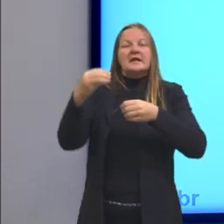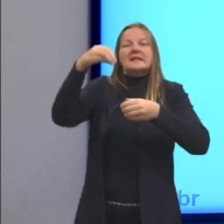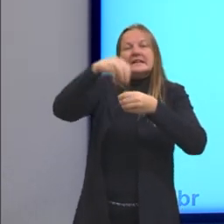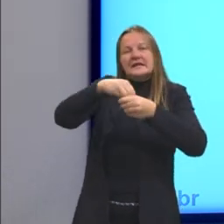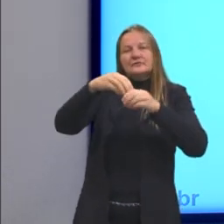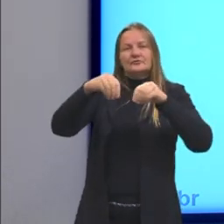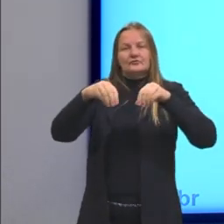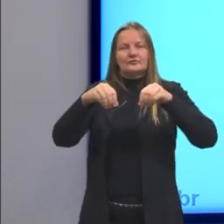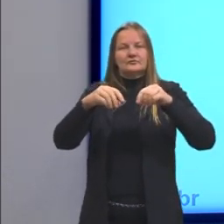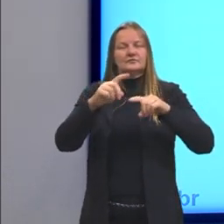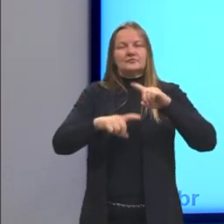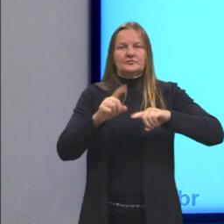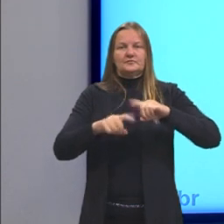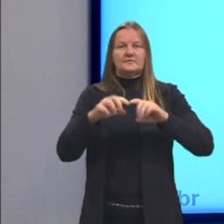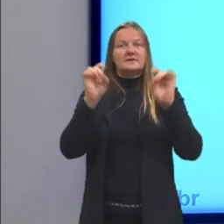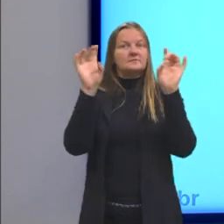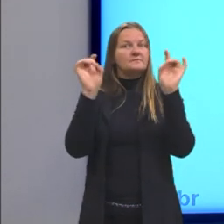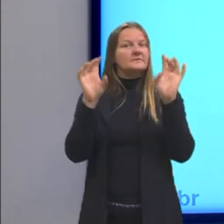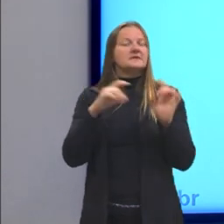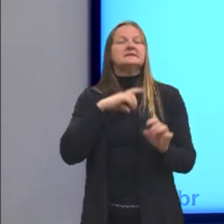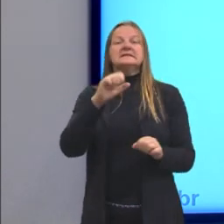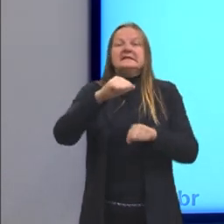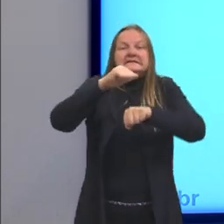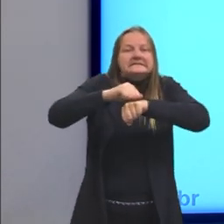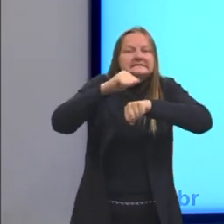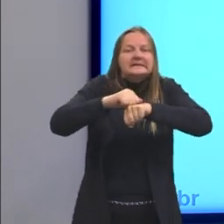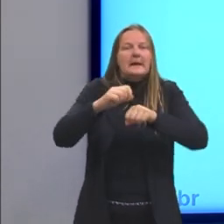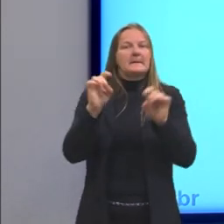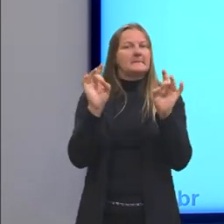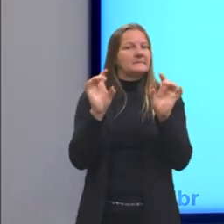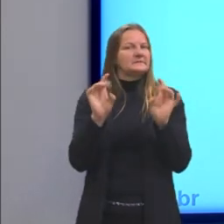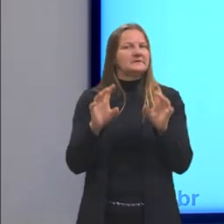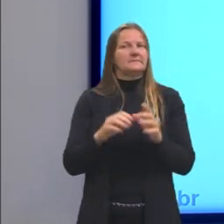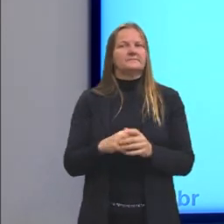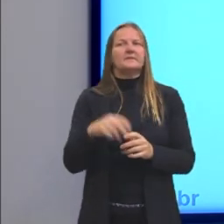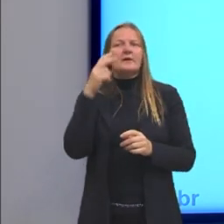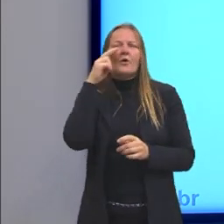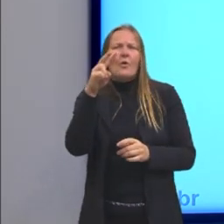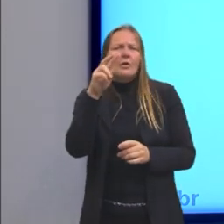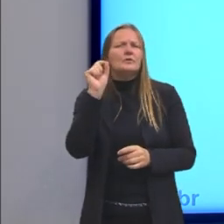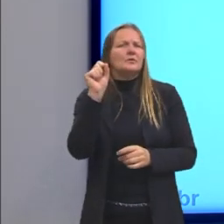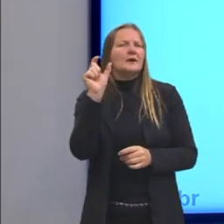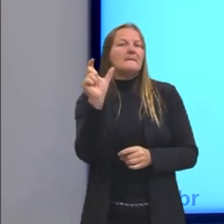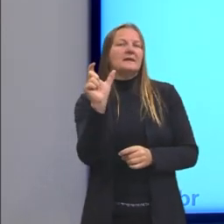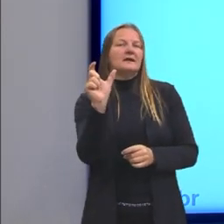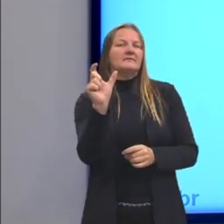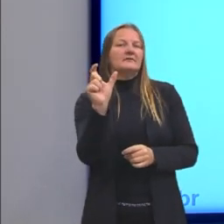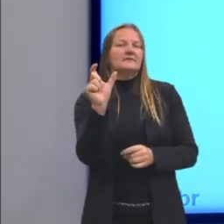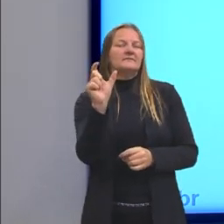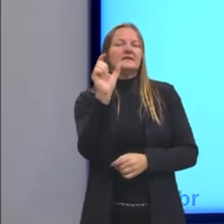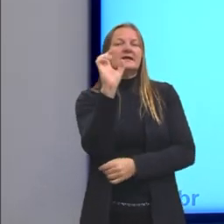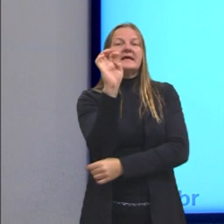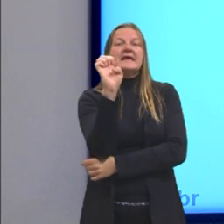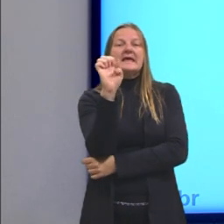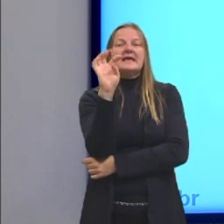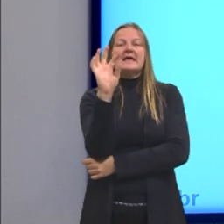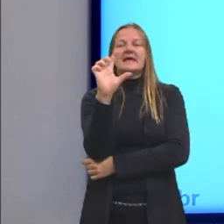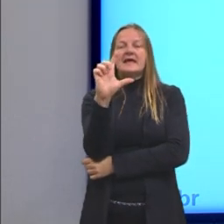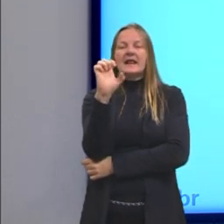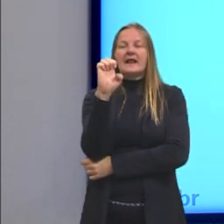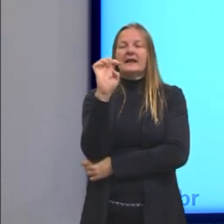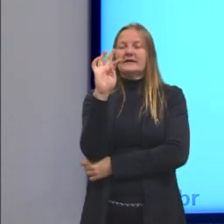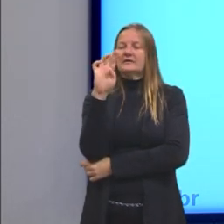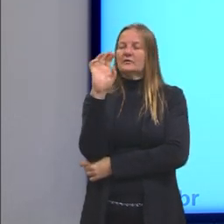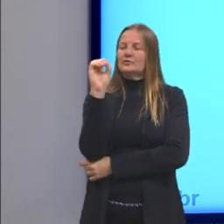substância, especialmente se ela for sólida. Vejam o que apareceu aqui. Eletrônicas e moleculares.